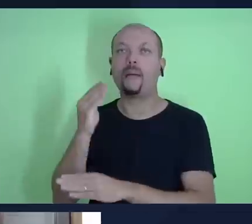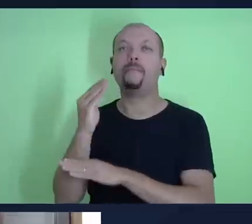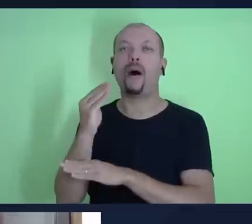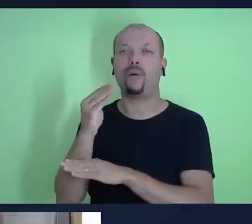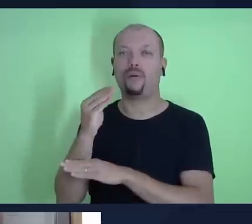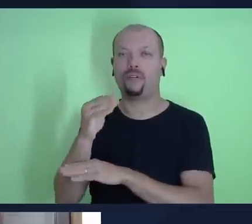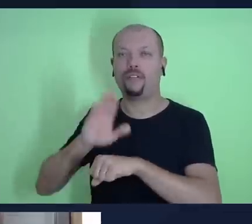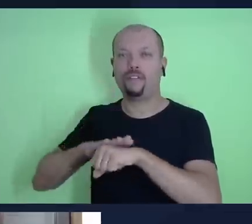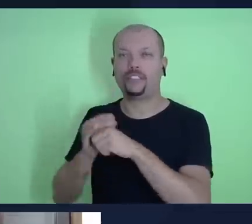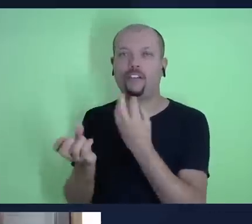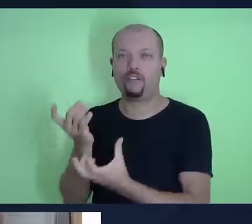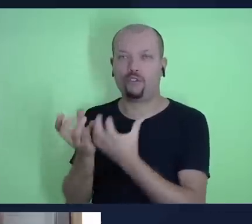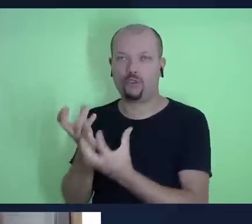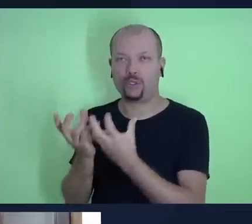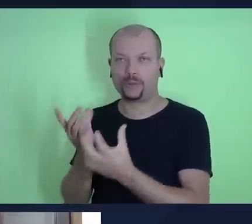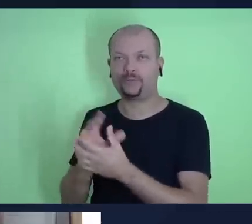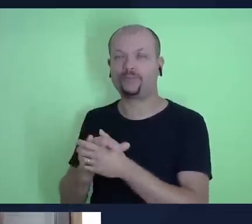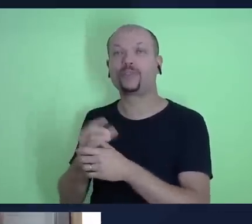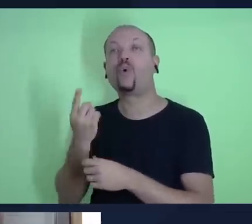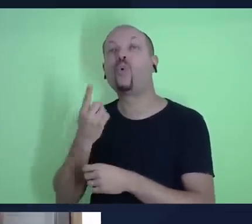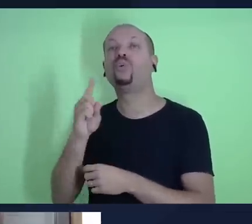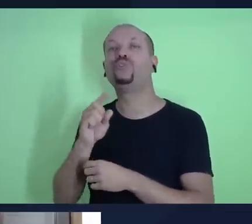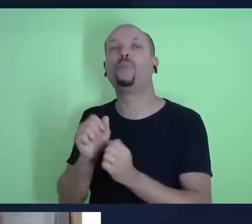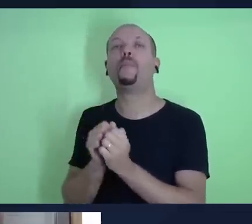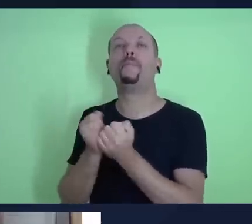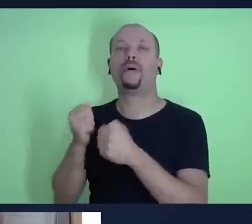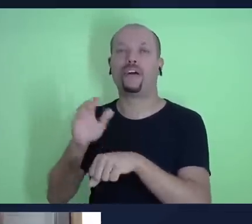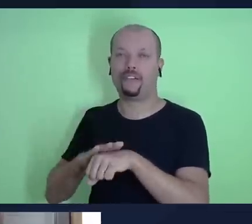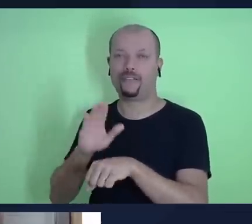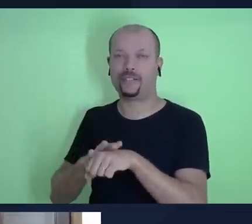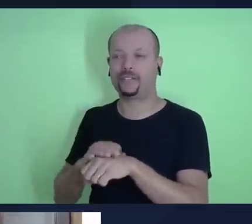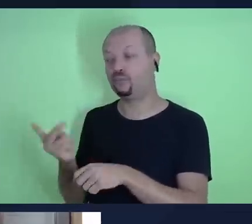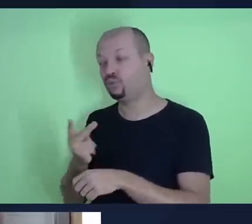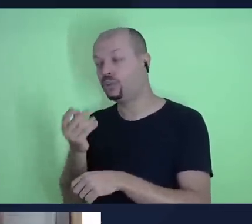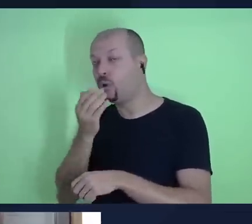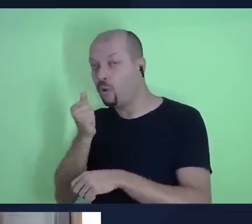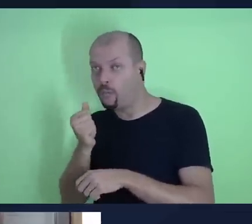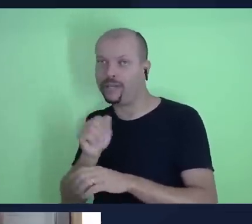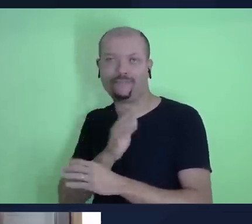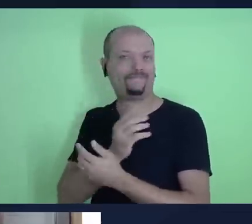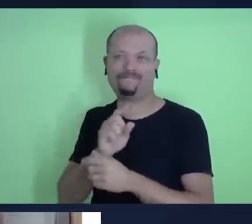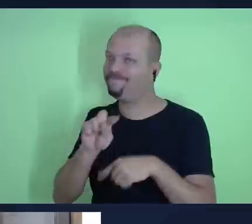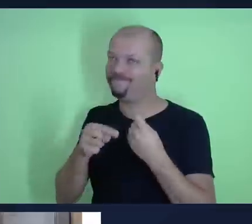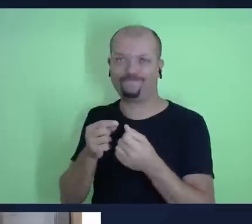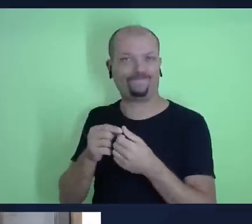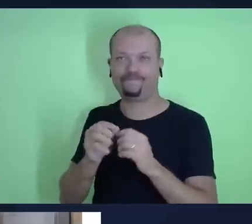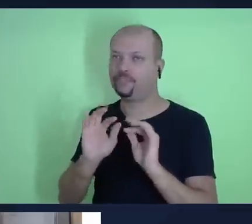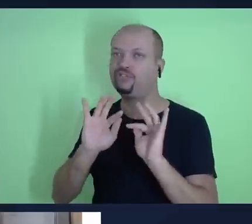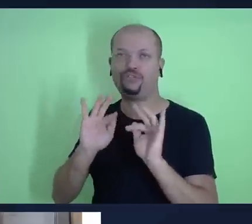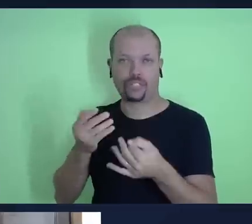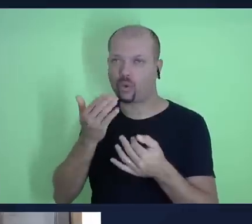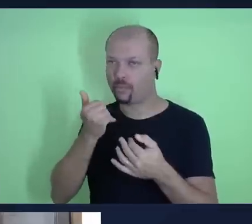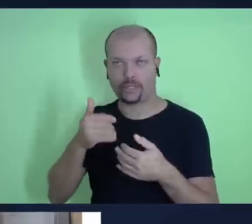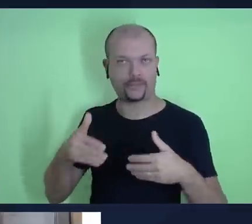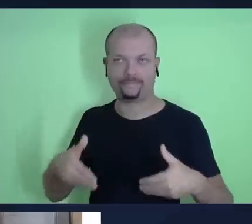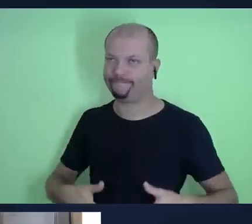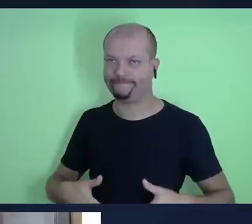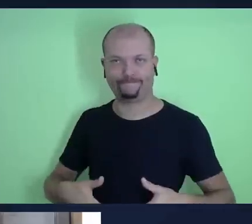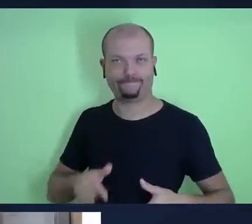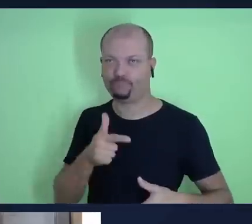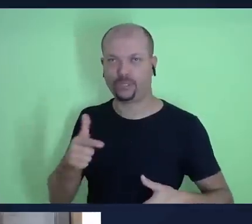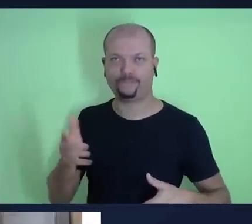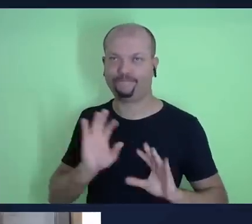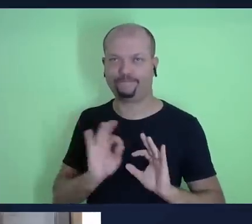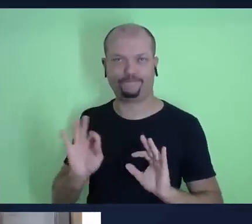iria para casa preparar o último pão ela e o filho iriam comer esse último pão e depois iriam aguardar a morte porque não tinham mais nada que